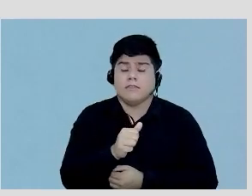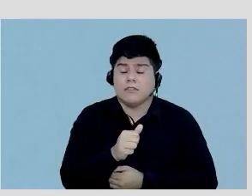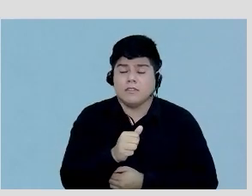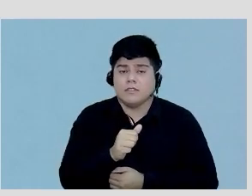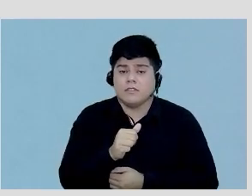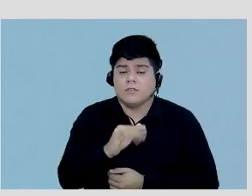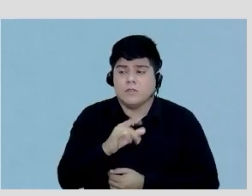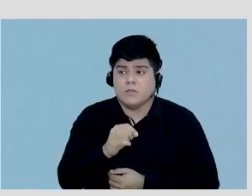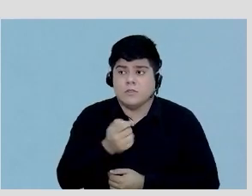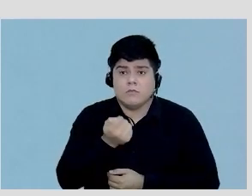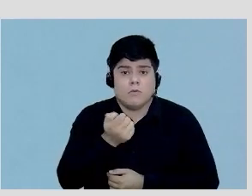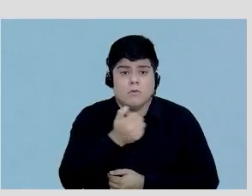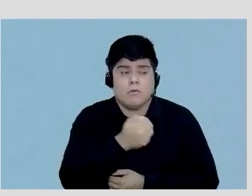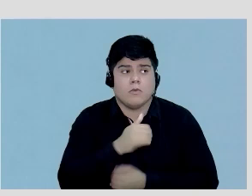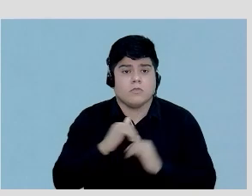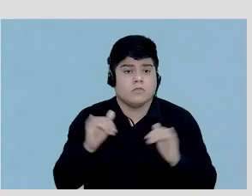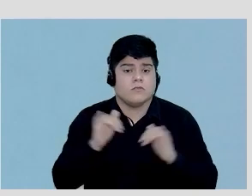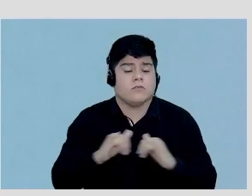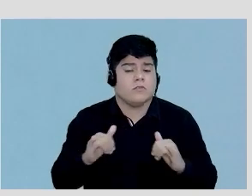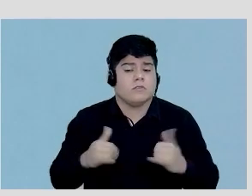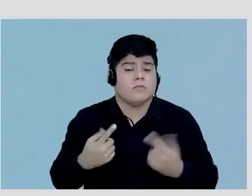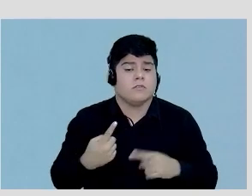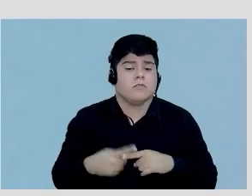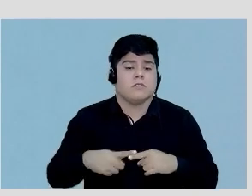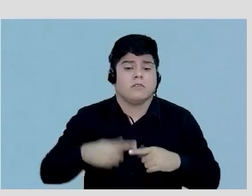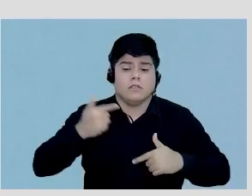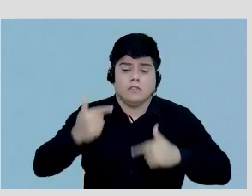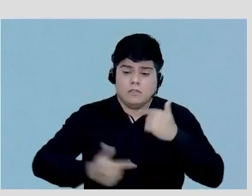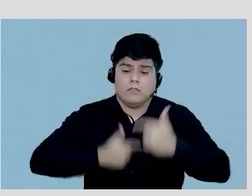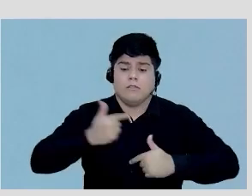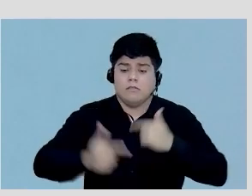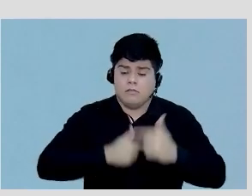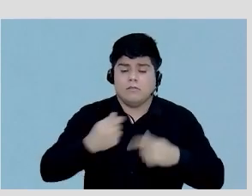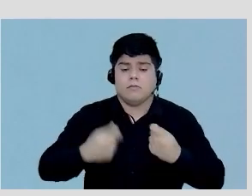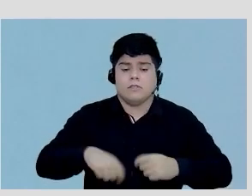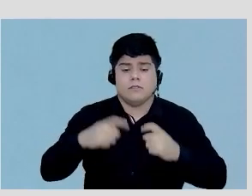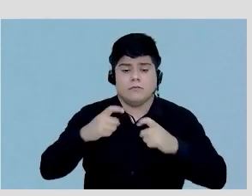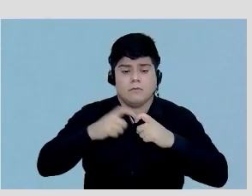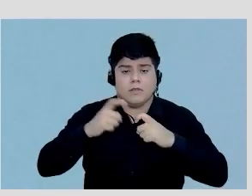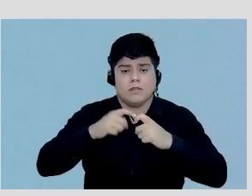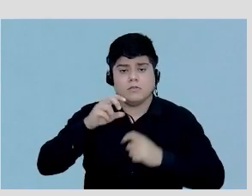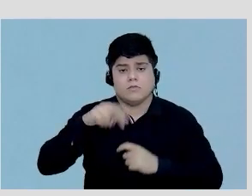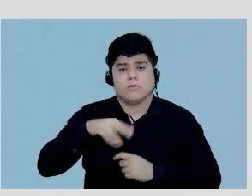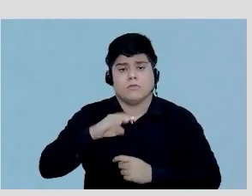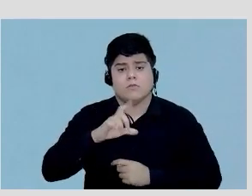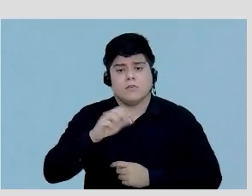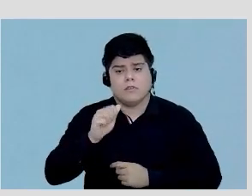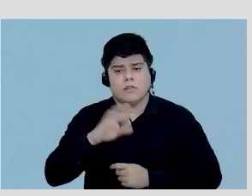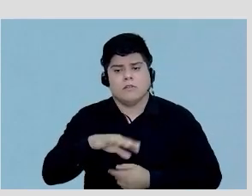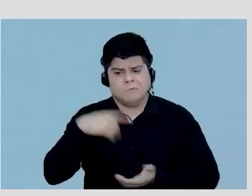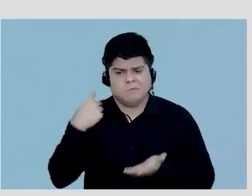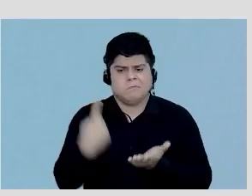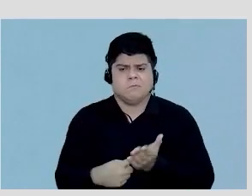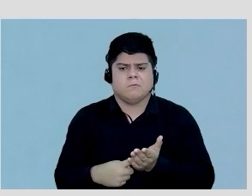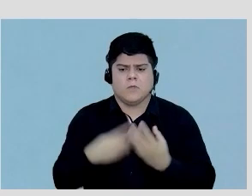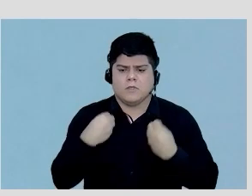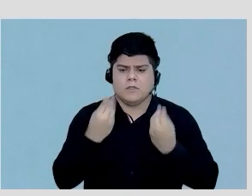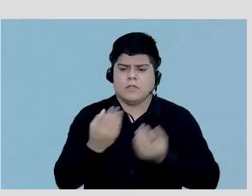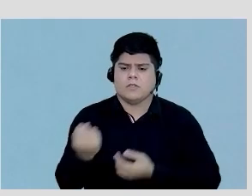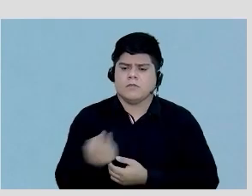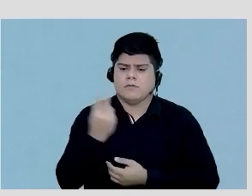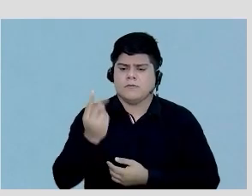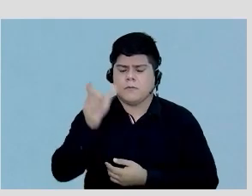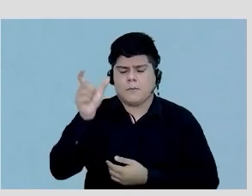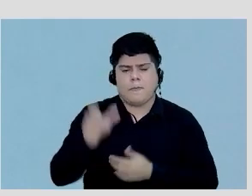fazem e divulgam por quê? porque dá trabalho precisa de ter médico nuclear compromissado com a entrega de valor ao